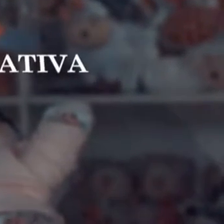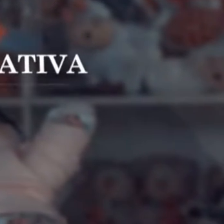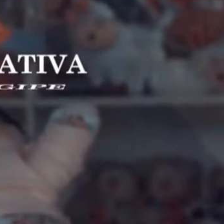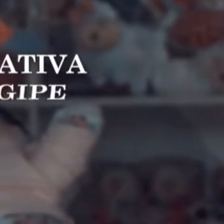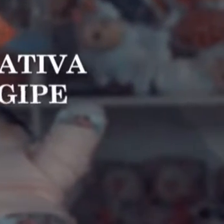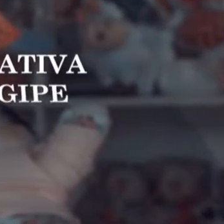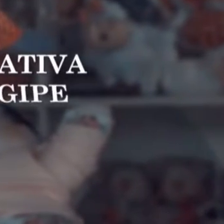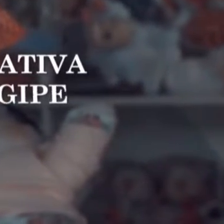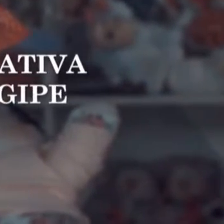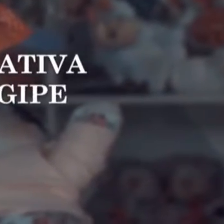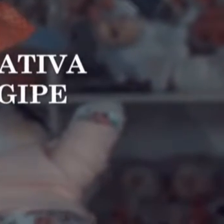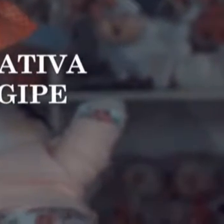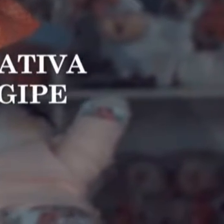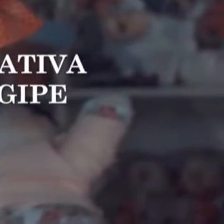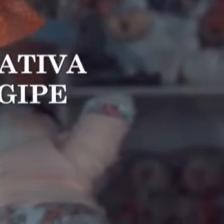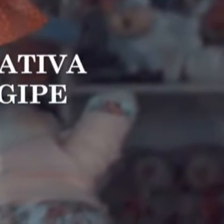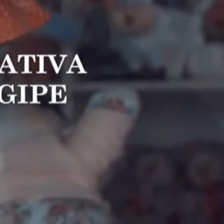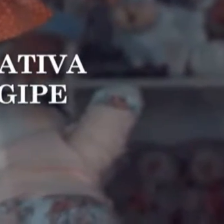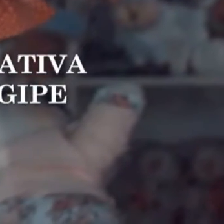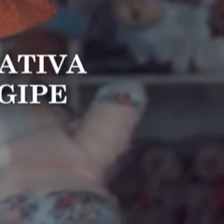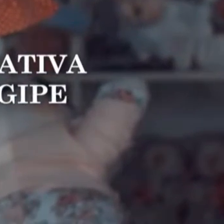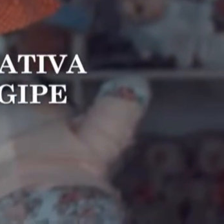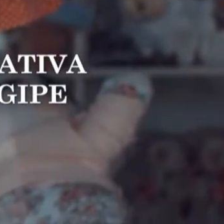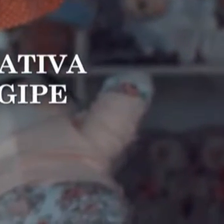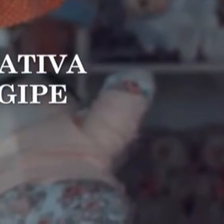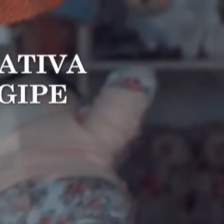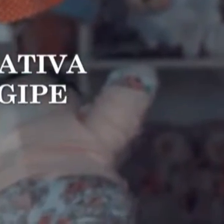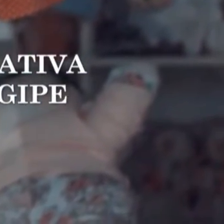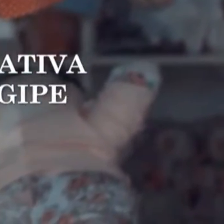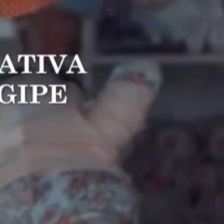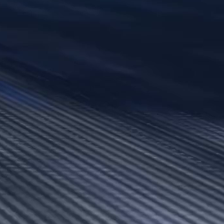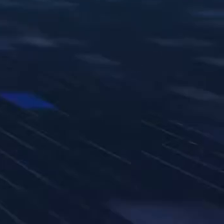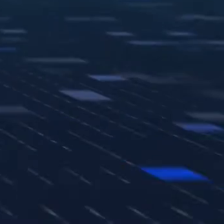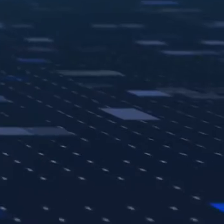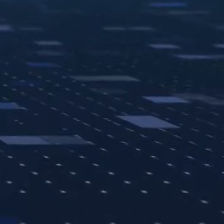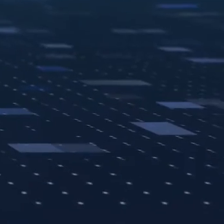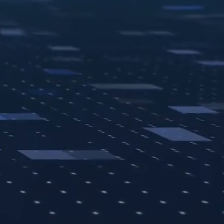Legislativa de Sergipe. Uma casa segura é você quem faz.